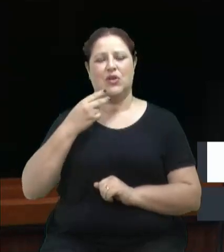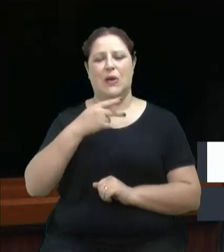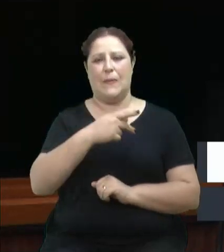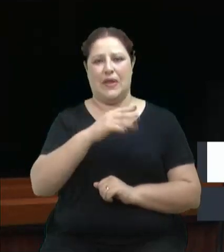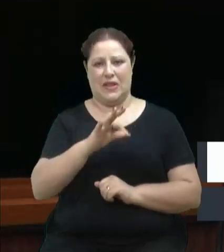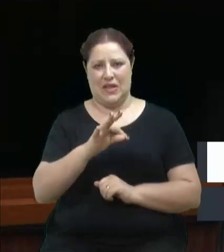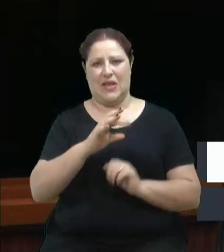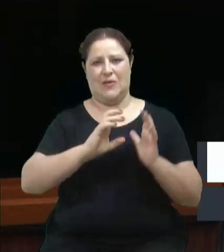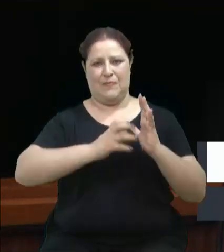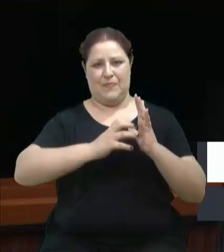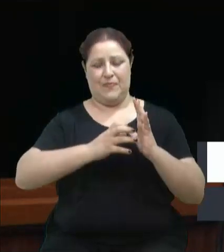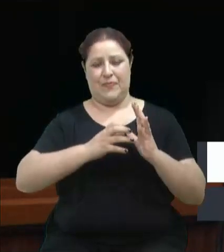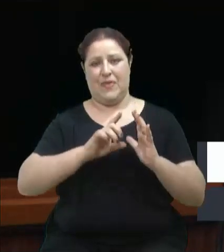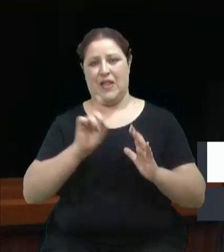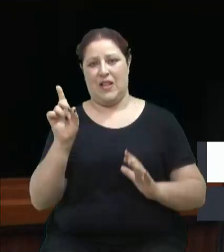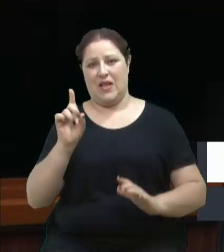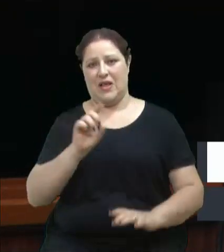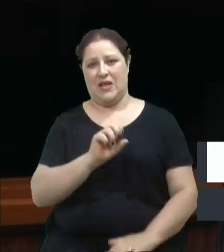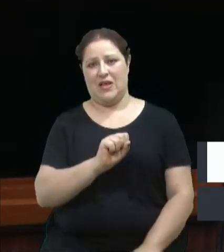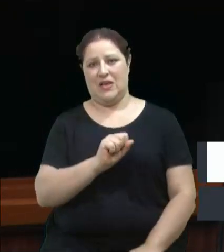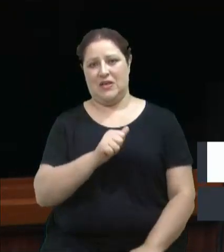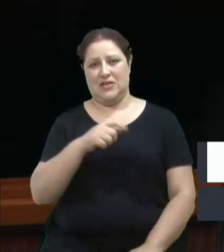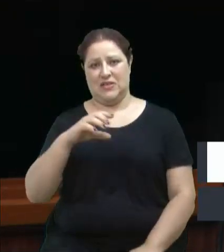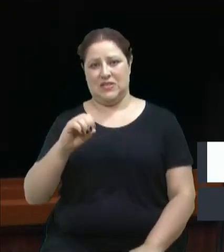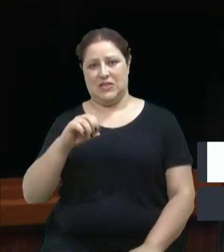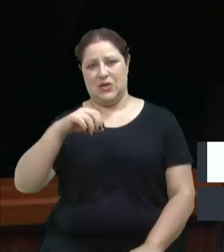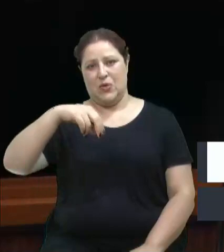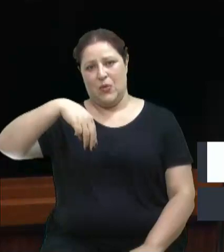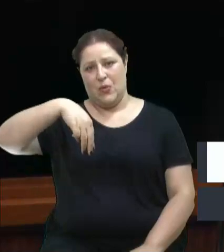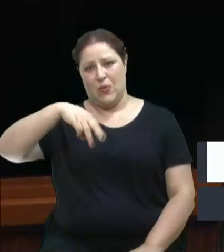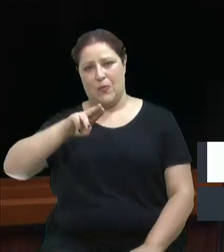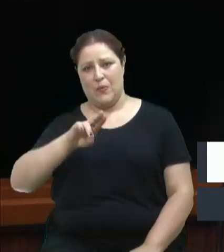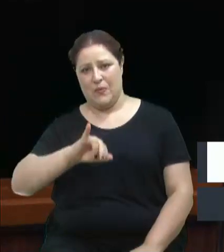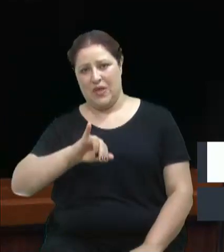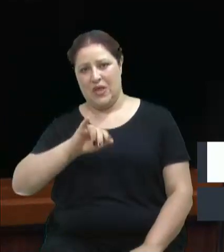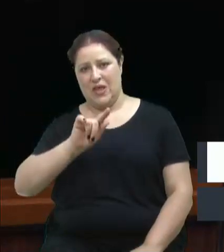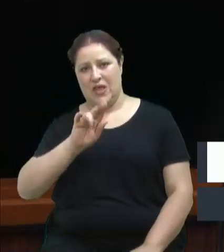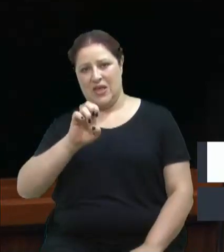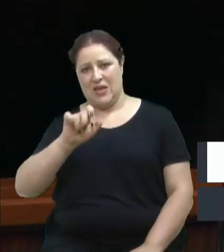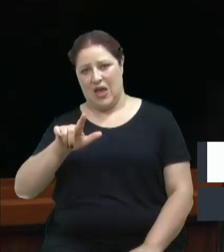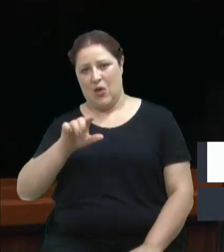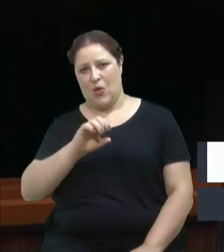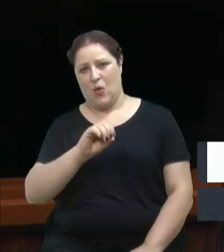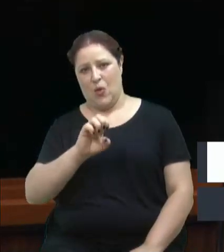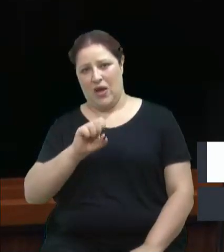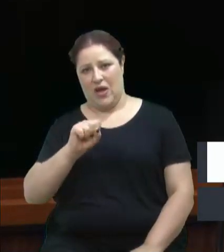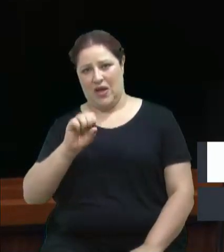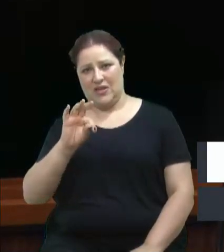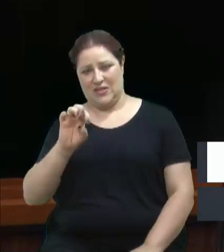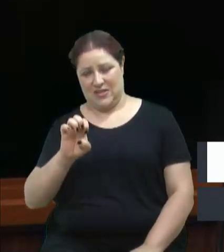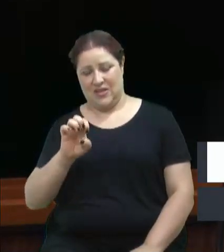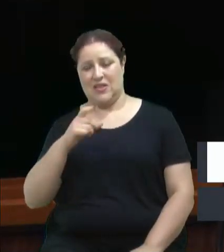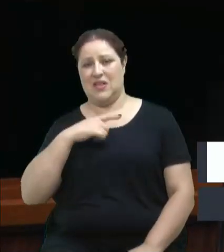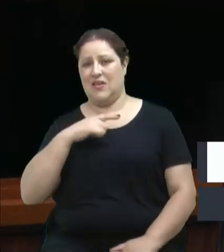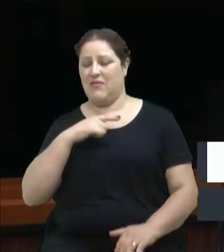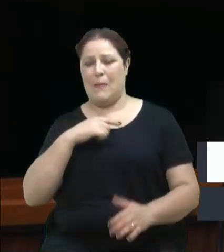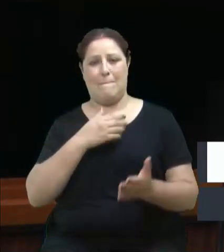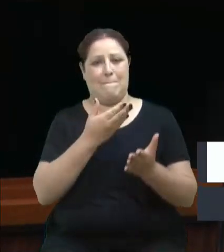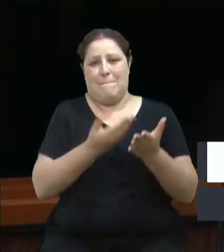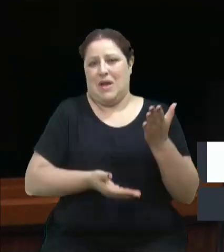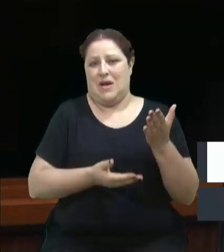Catarina, foi caçada porque denunciou nas redes dela uma